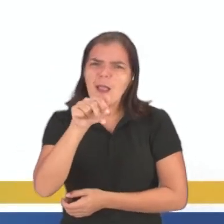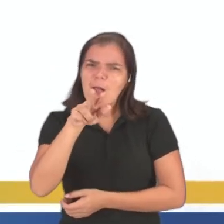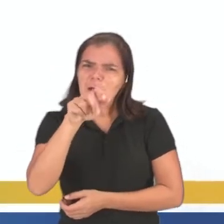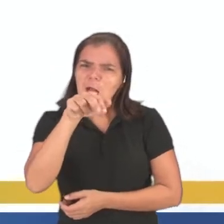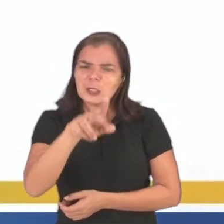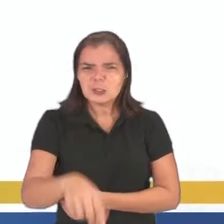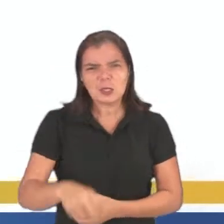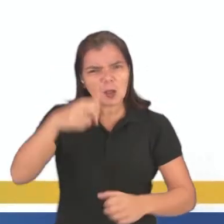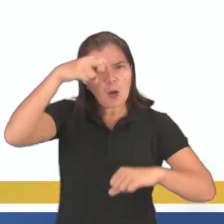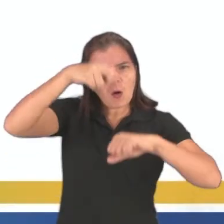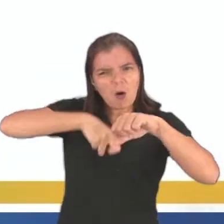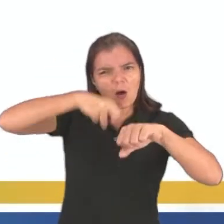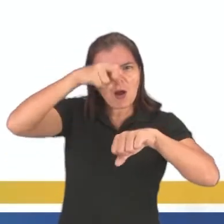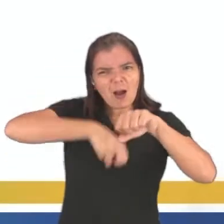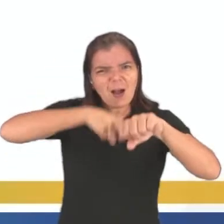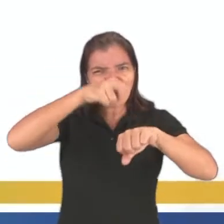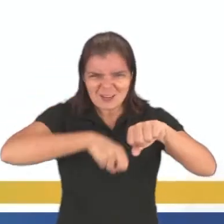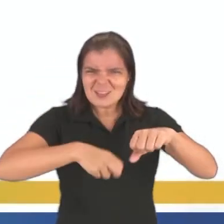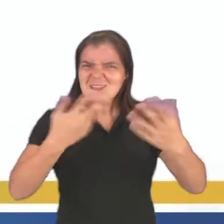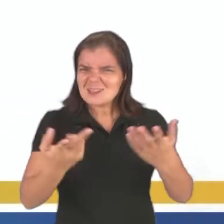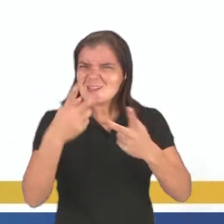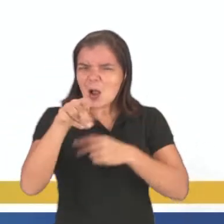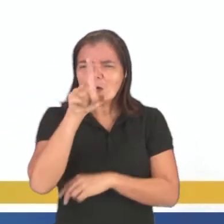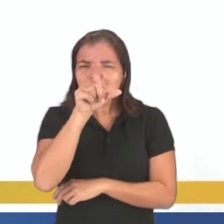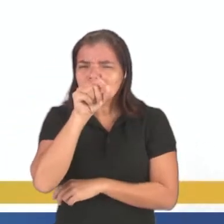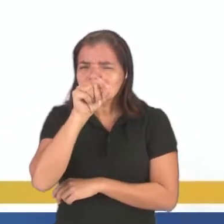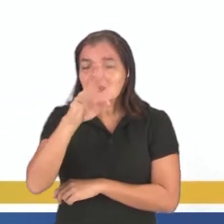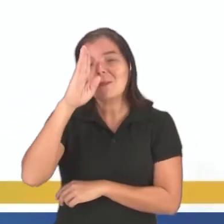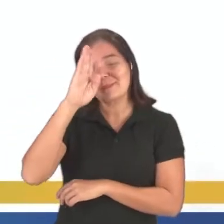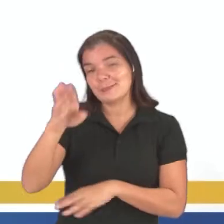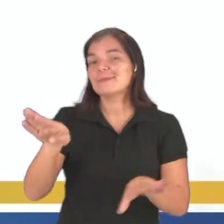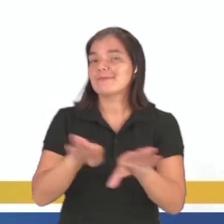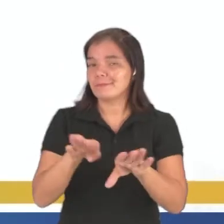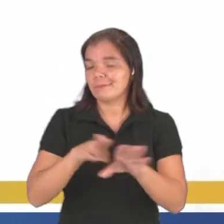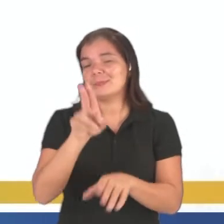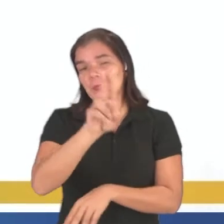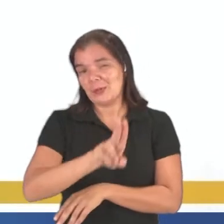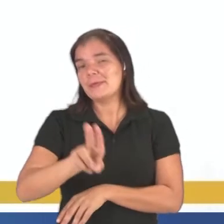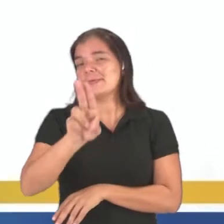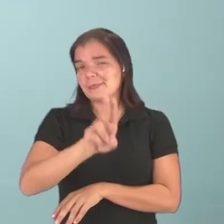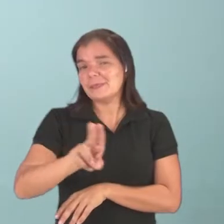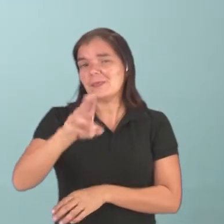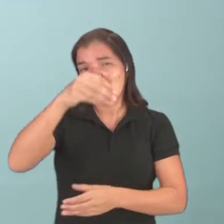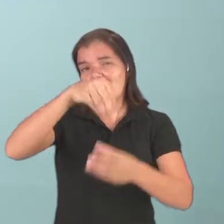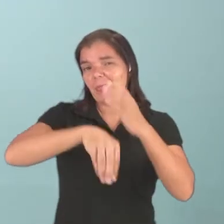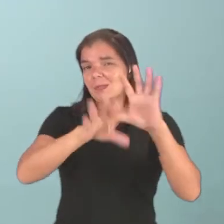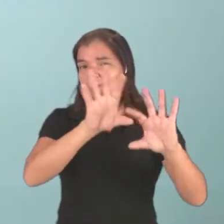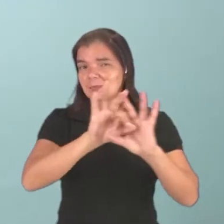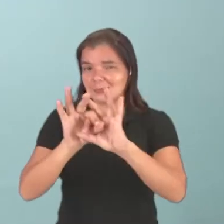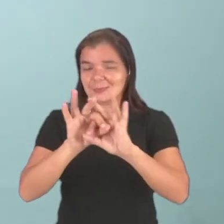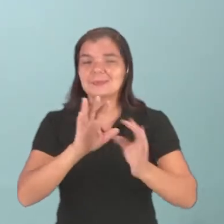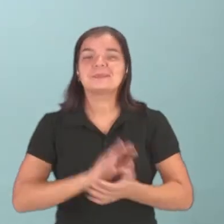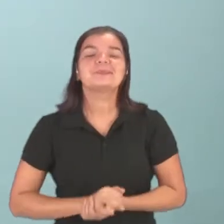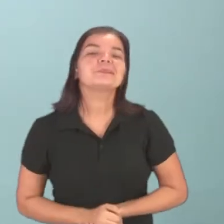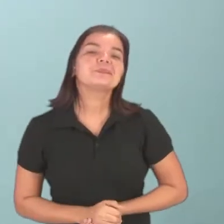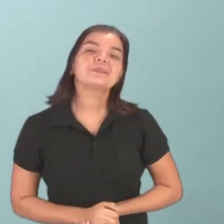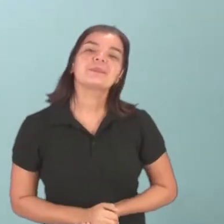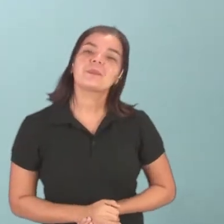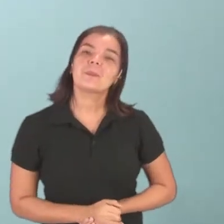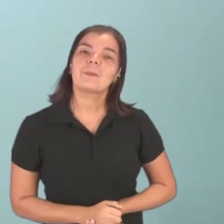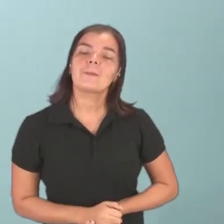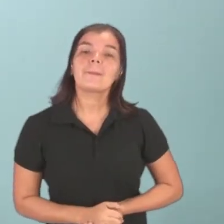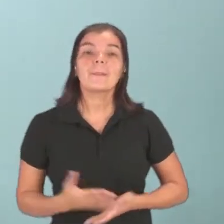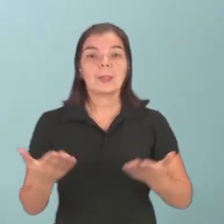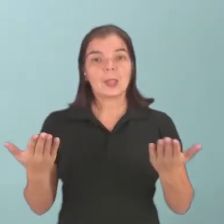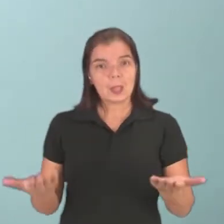pode ser aqueles cascudos que o seu Madruga dá no Chaves principalmente, certo? Pode ser utilizado aí dentro desse contexto, certo pessoal? Pessoal,